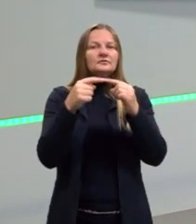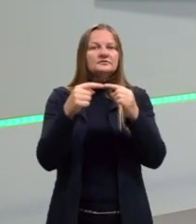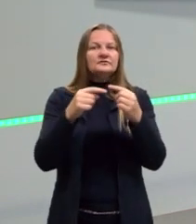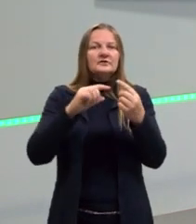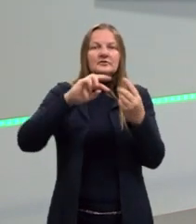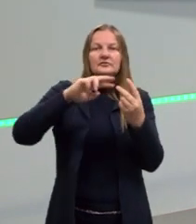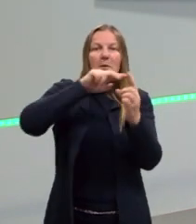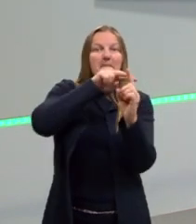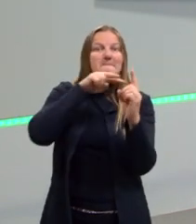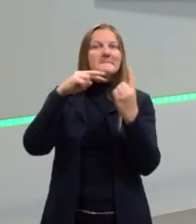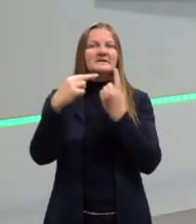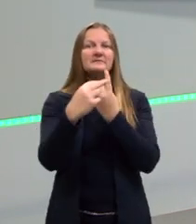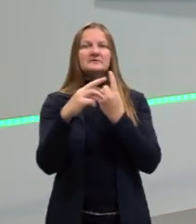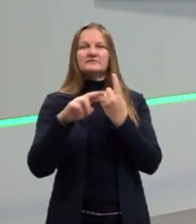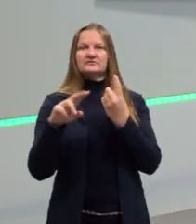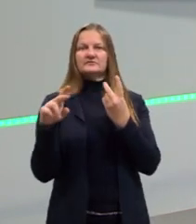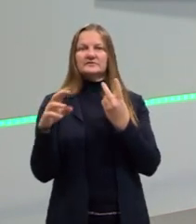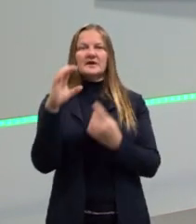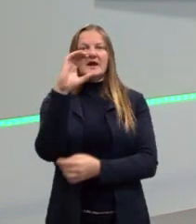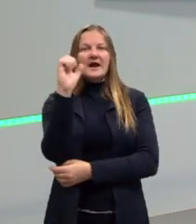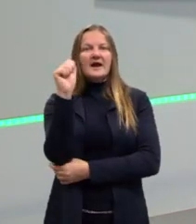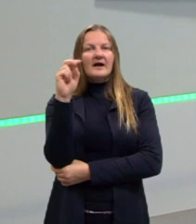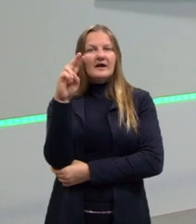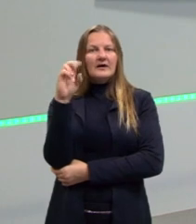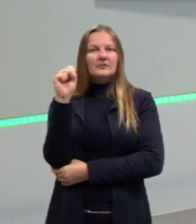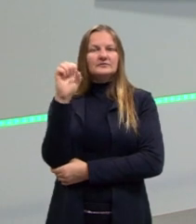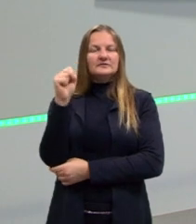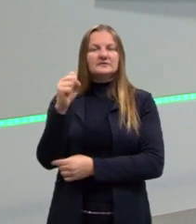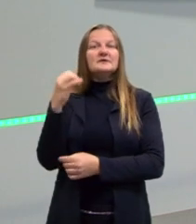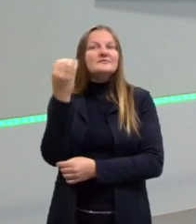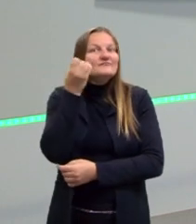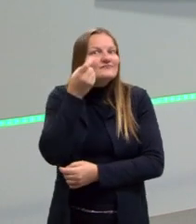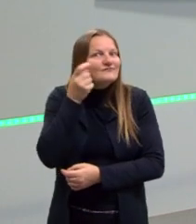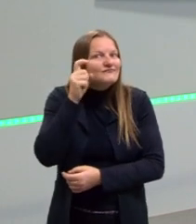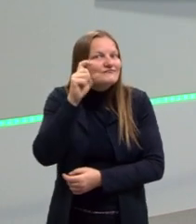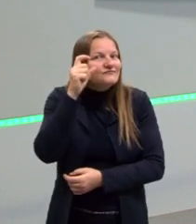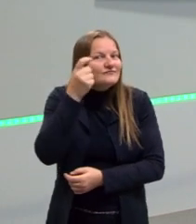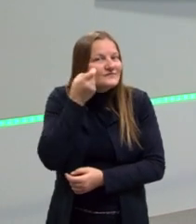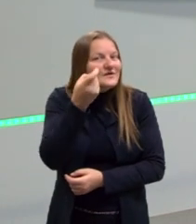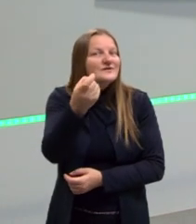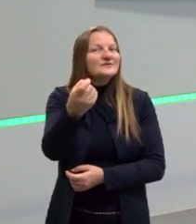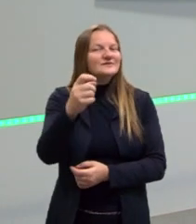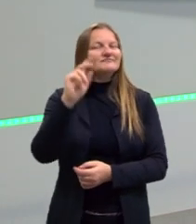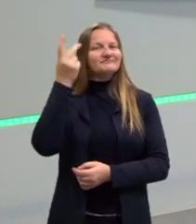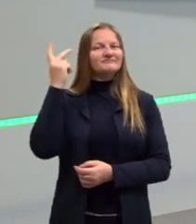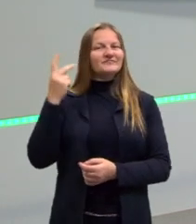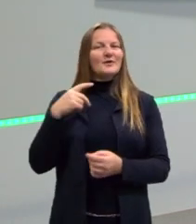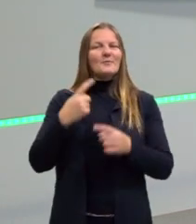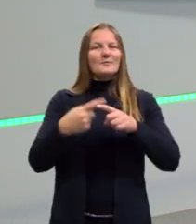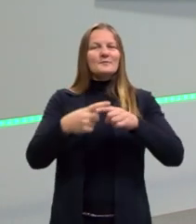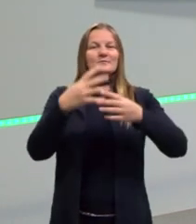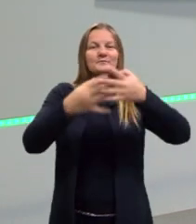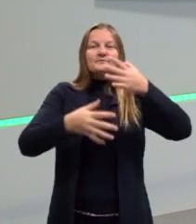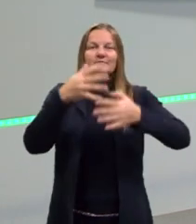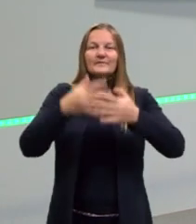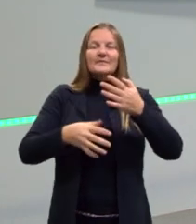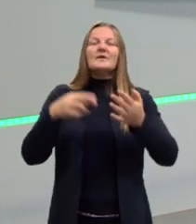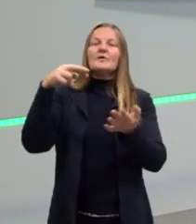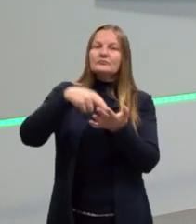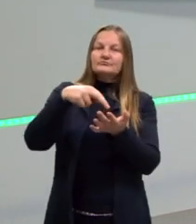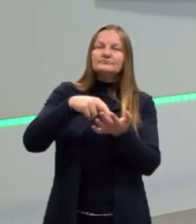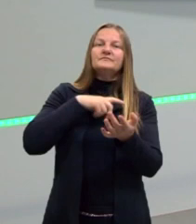várias causas diferentes. Isso é interessante da História. Essas questões são extremamente complexas e elas realmente